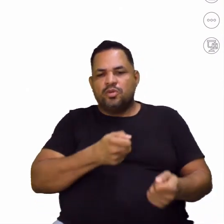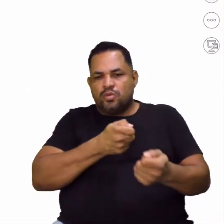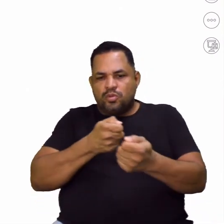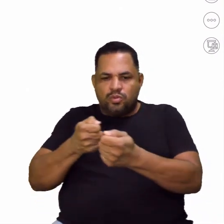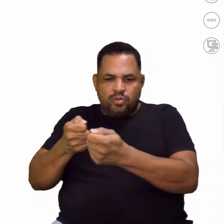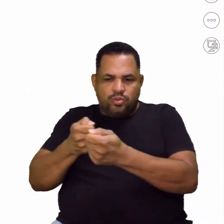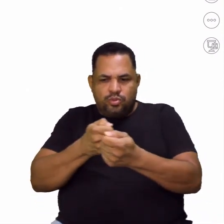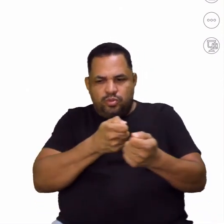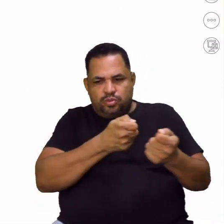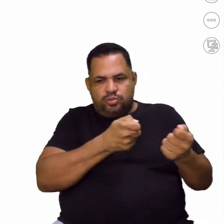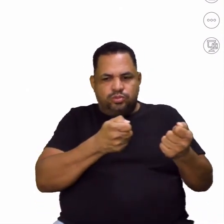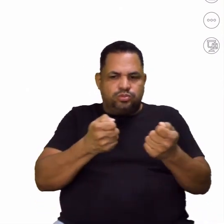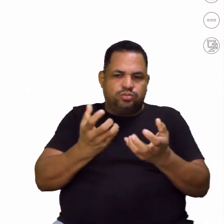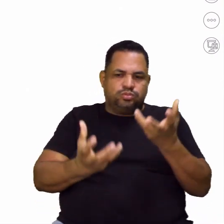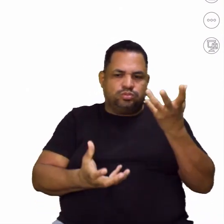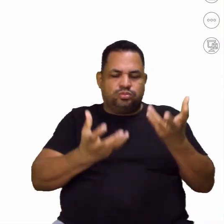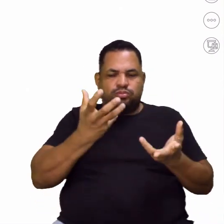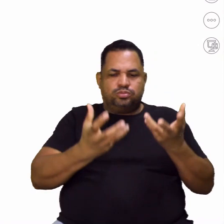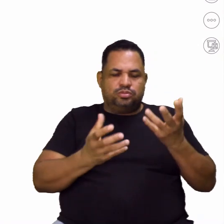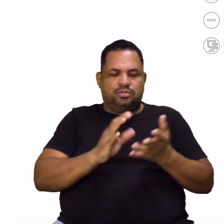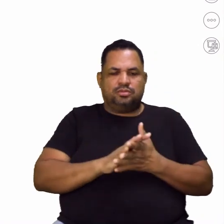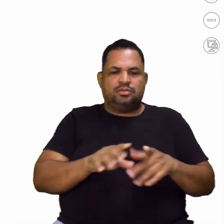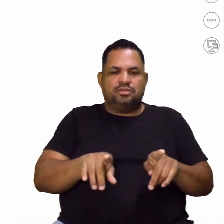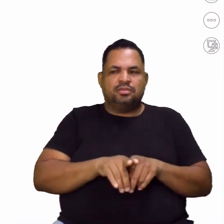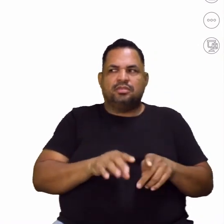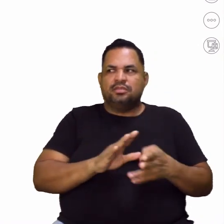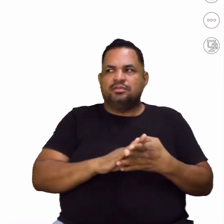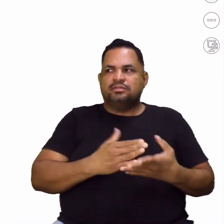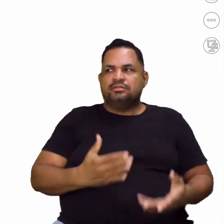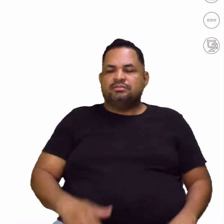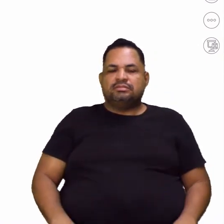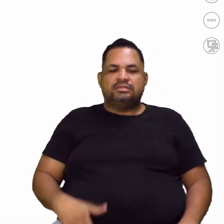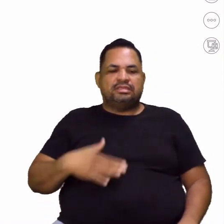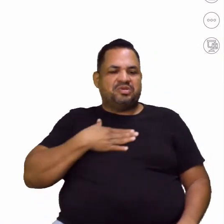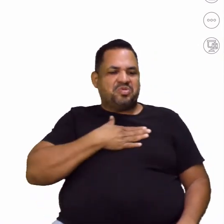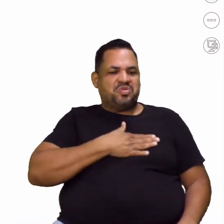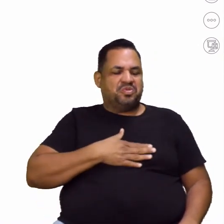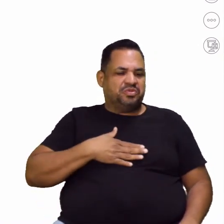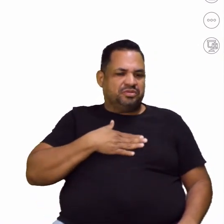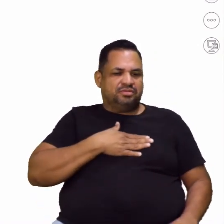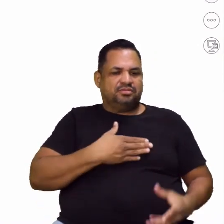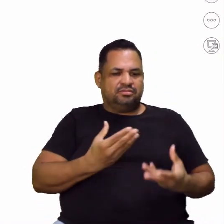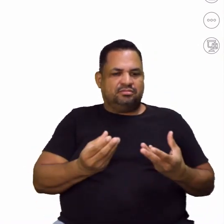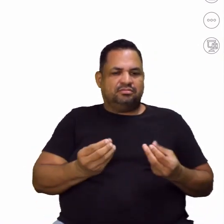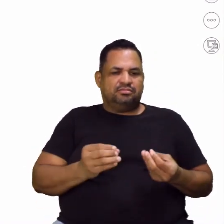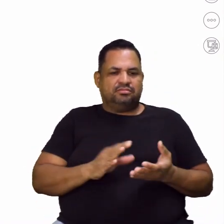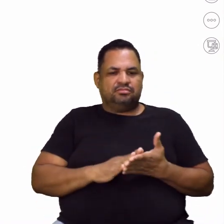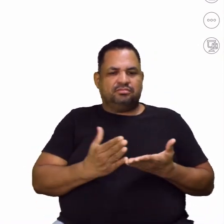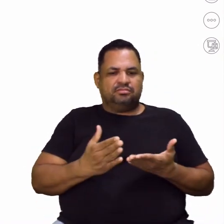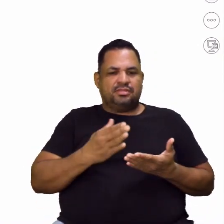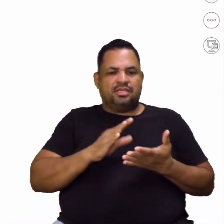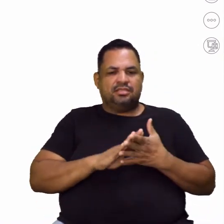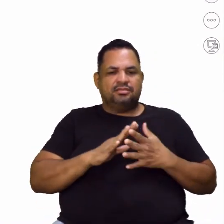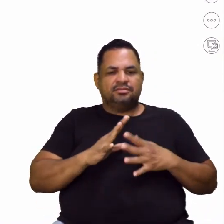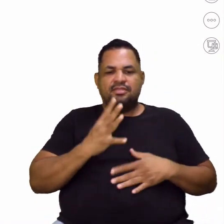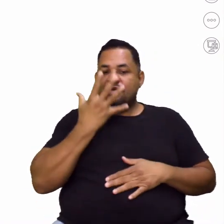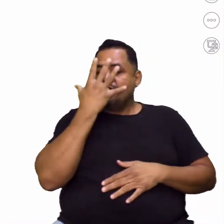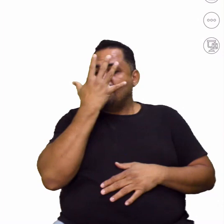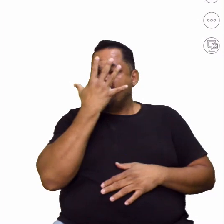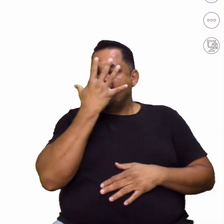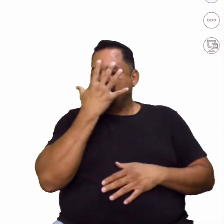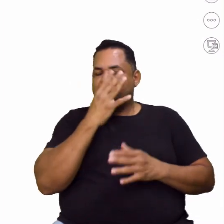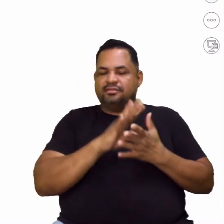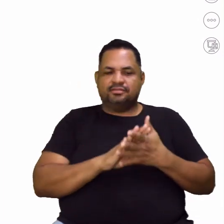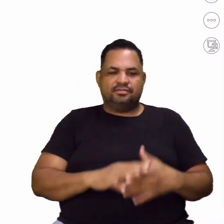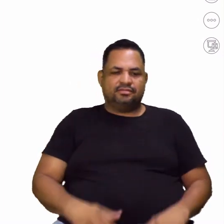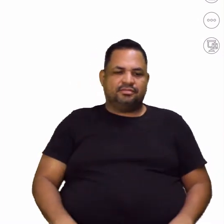Esse tipo de mangueira. E se a pessoa é fanática à questão de carnaval, vai